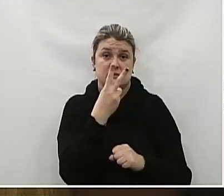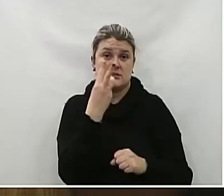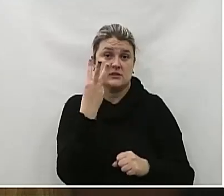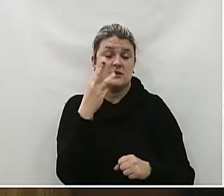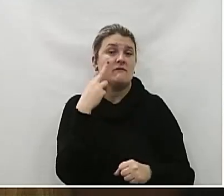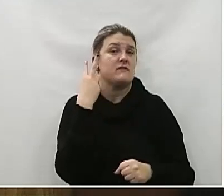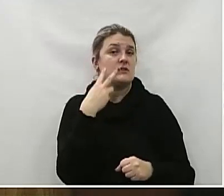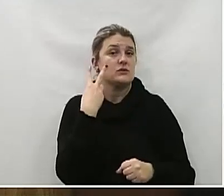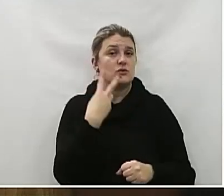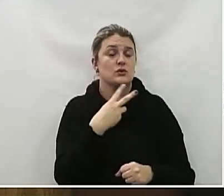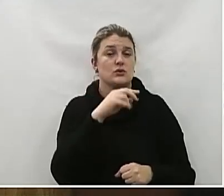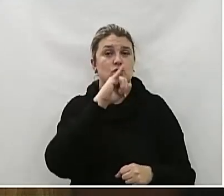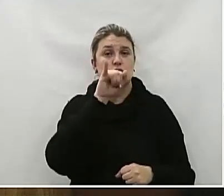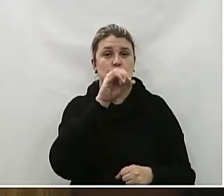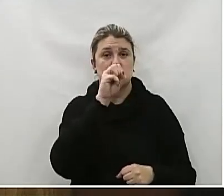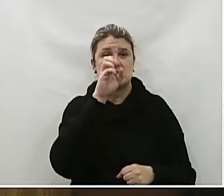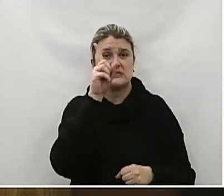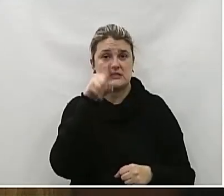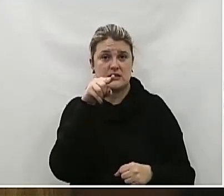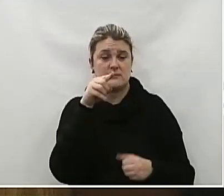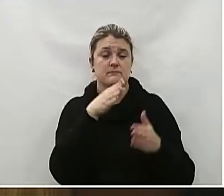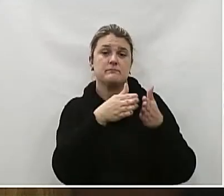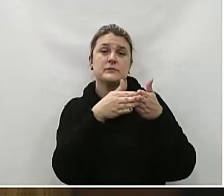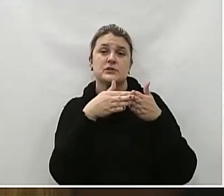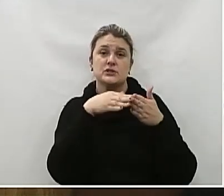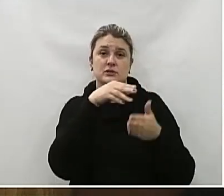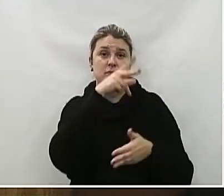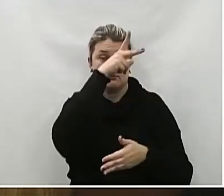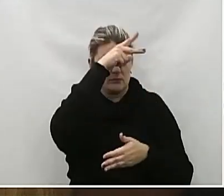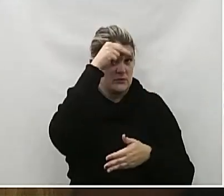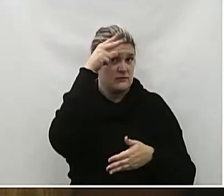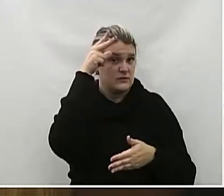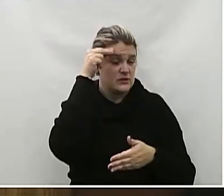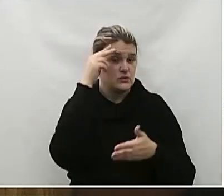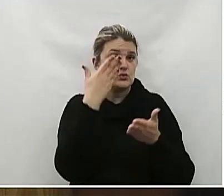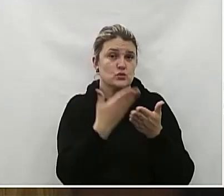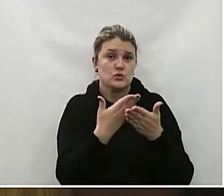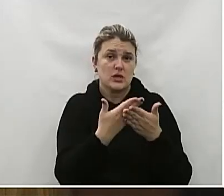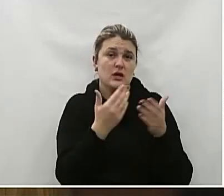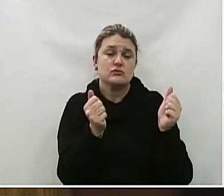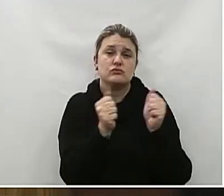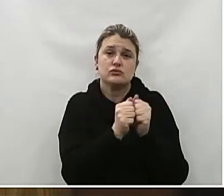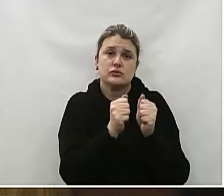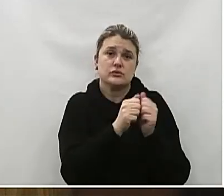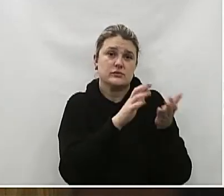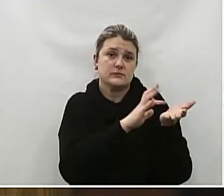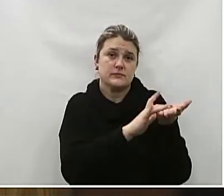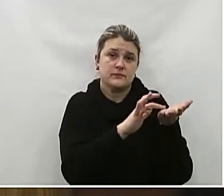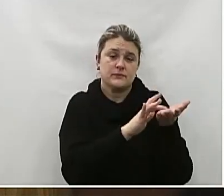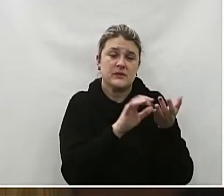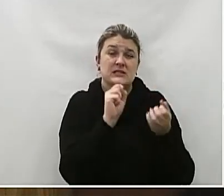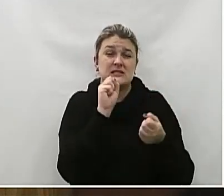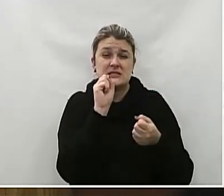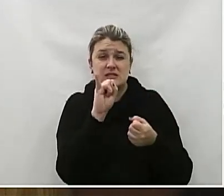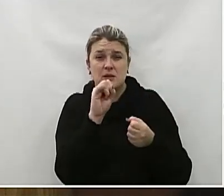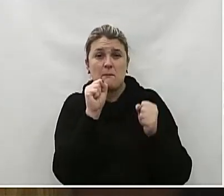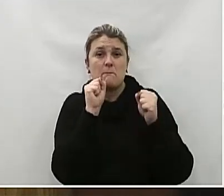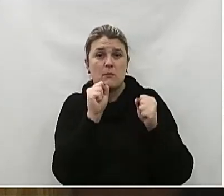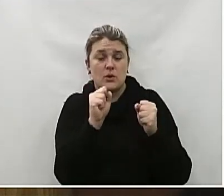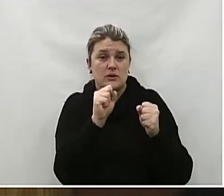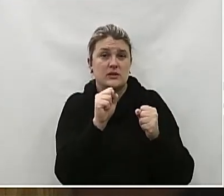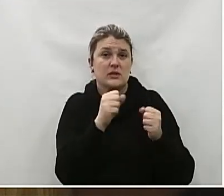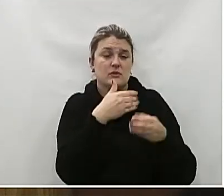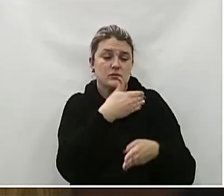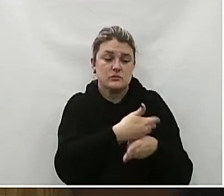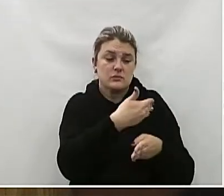Do vereador José Ajusto Lenkzuk Ao senhor prefeito municipal Estudar com as secretarias competentes A possibilidade da construção de um